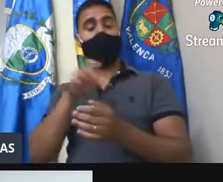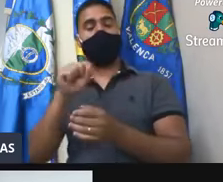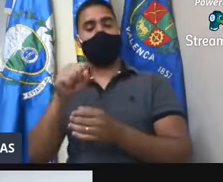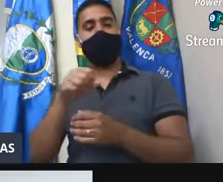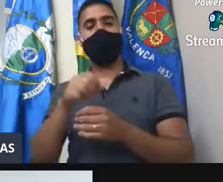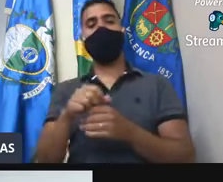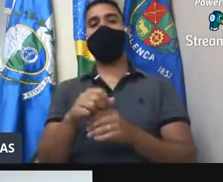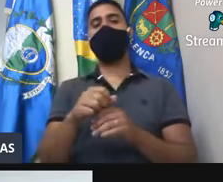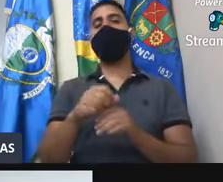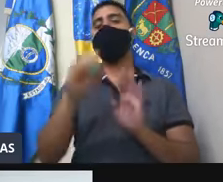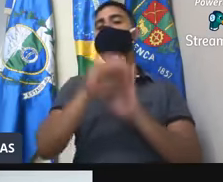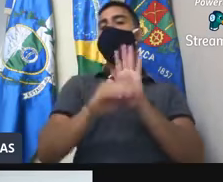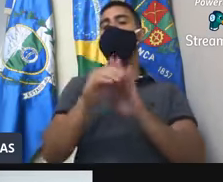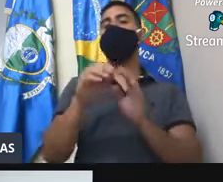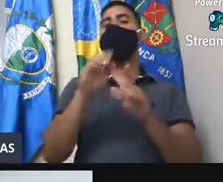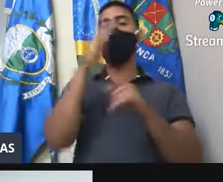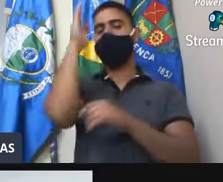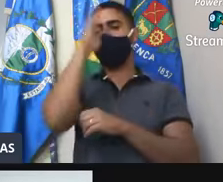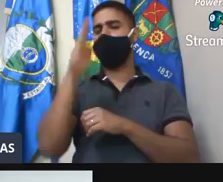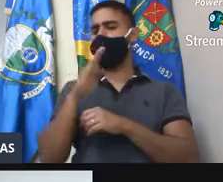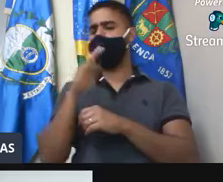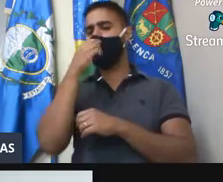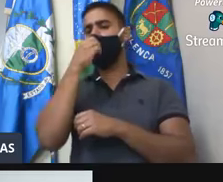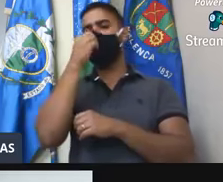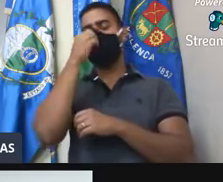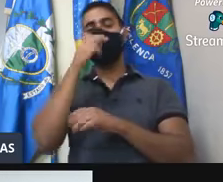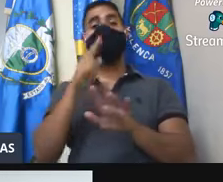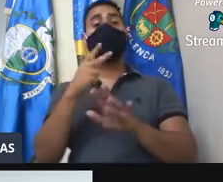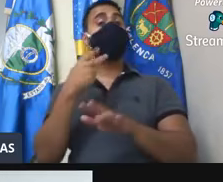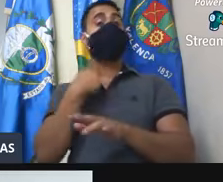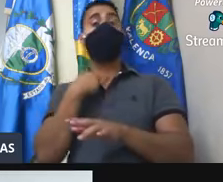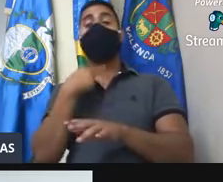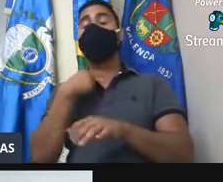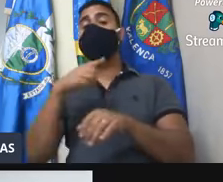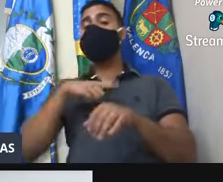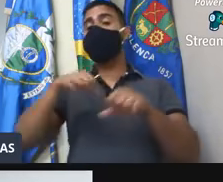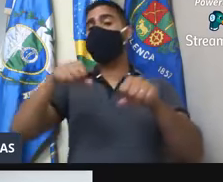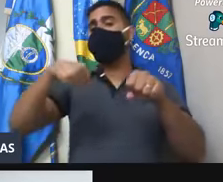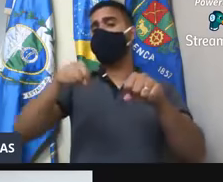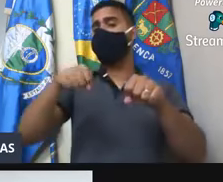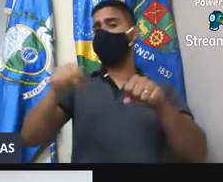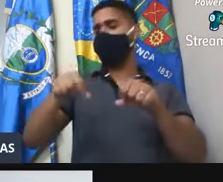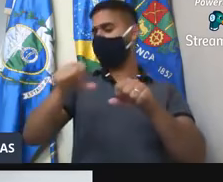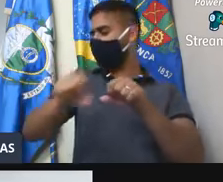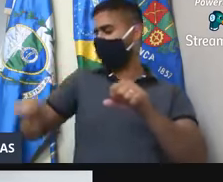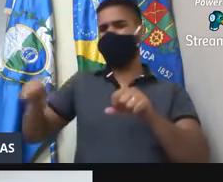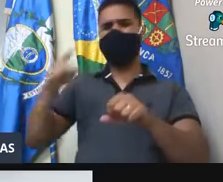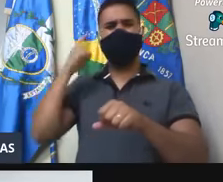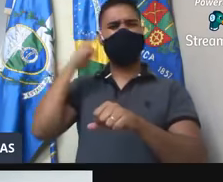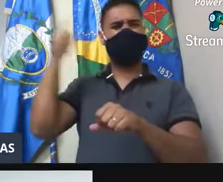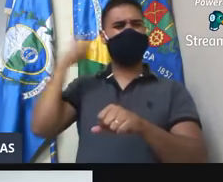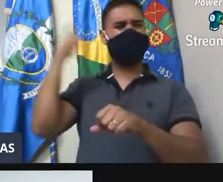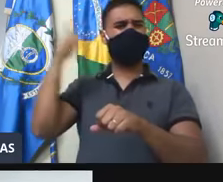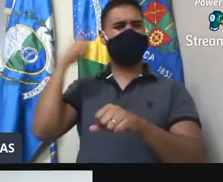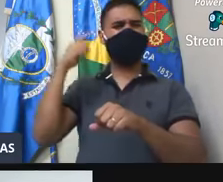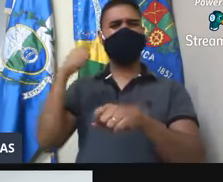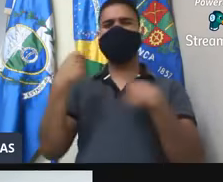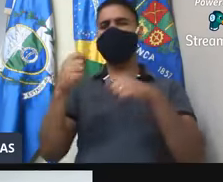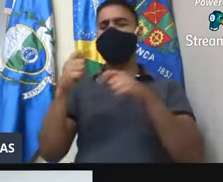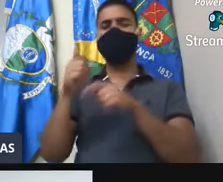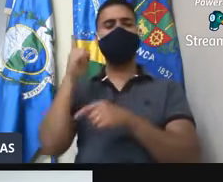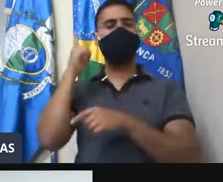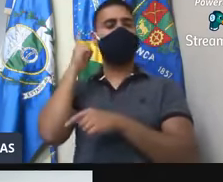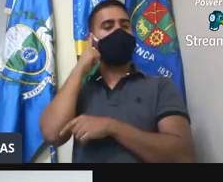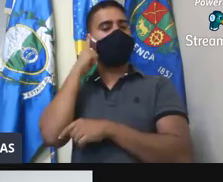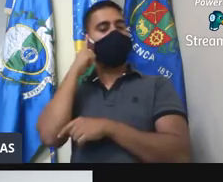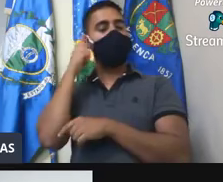de Trânsito Brasileiro, que proíbe o ato de conduzir o veículo com descarga livre ou silenciador de motor de explosão